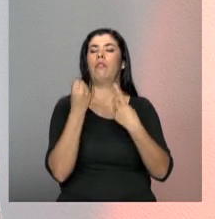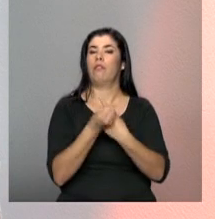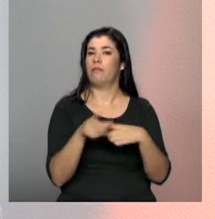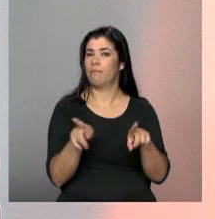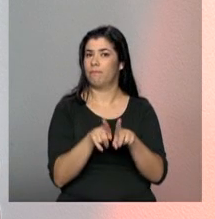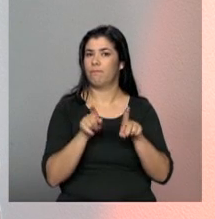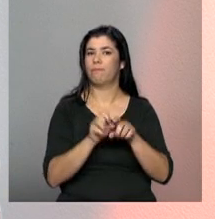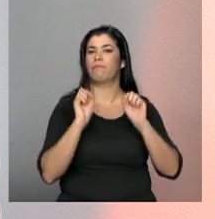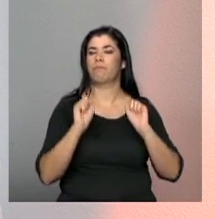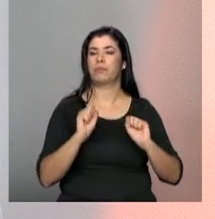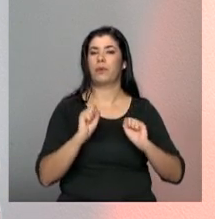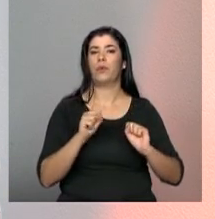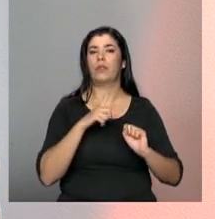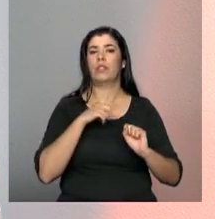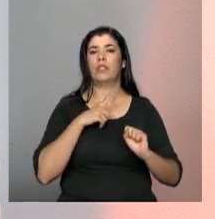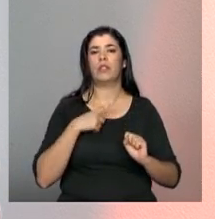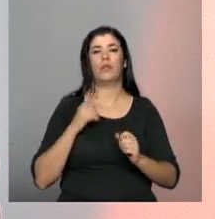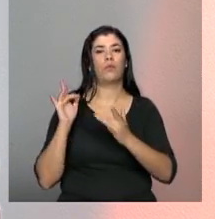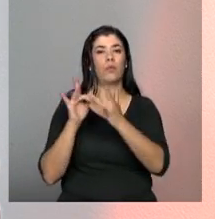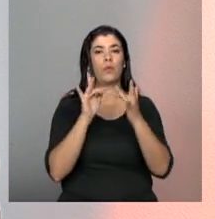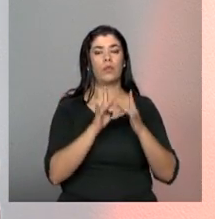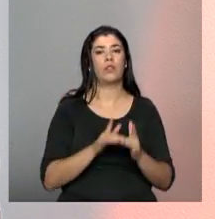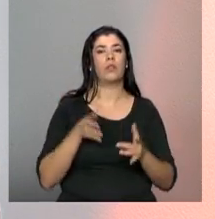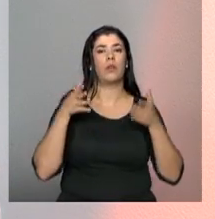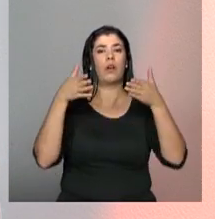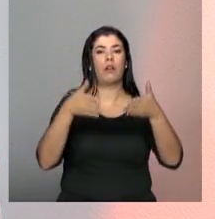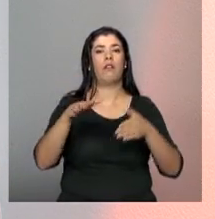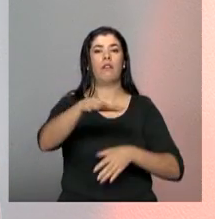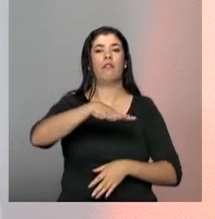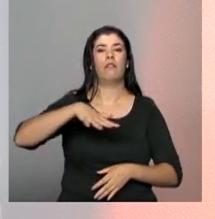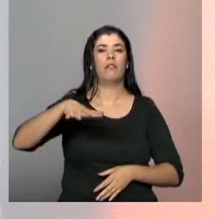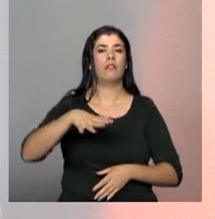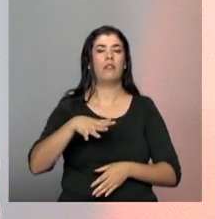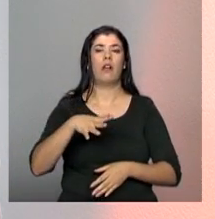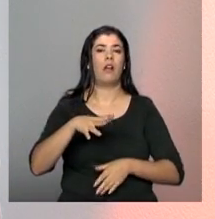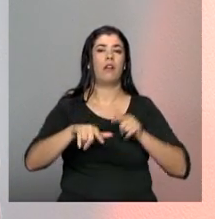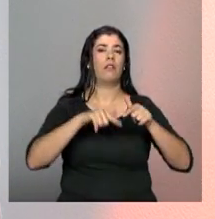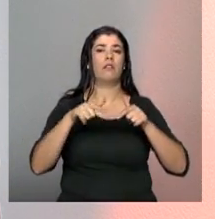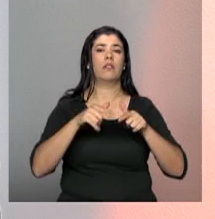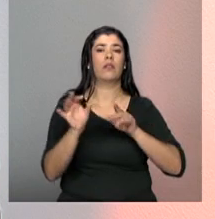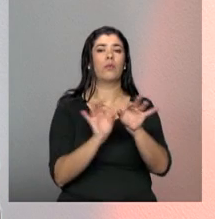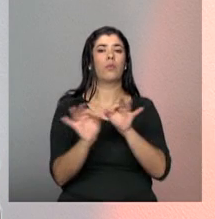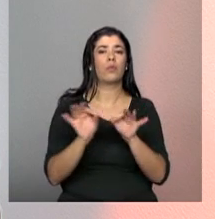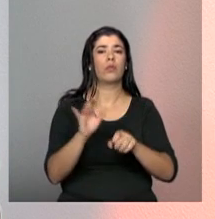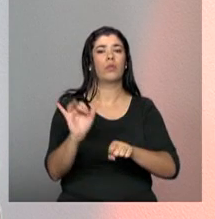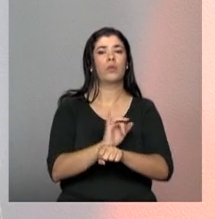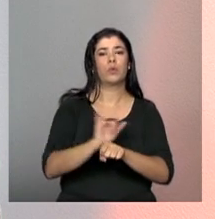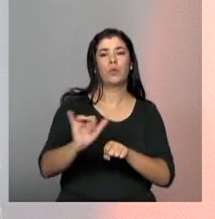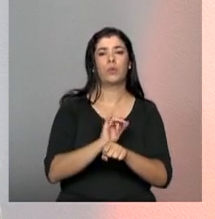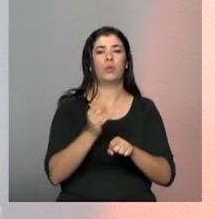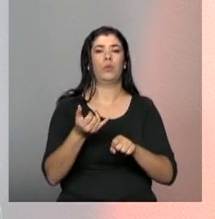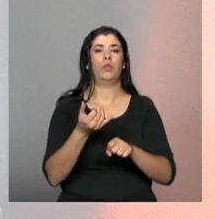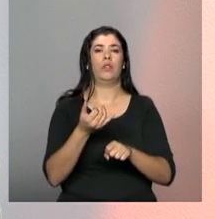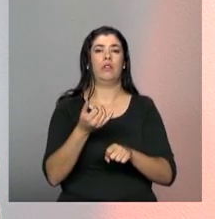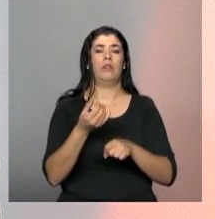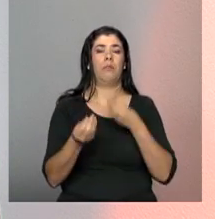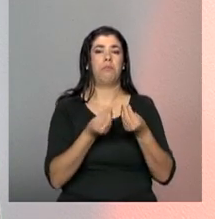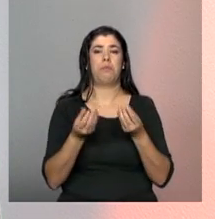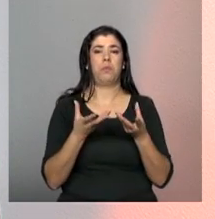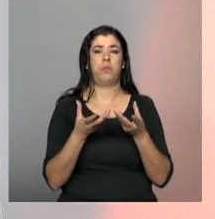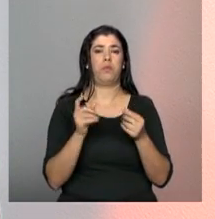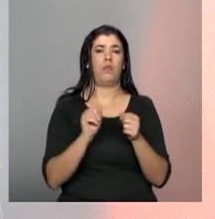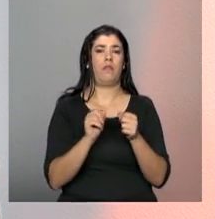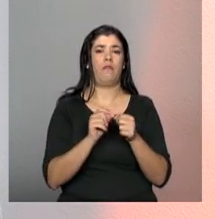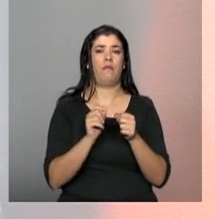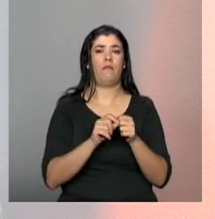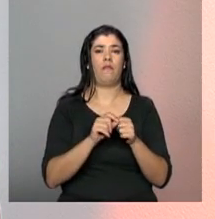fazer a discussão no seu próprio âmbito e fazer a organização estrutural, a organização do ponto de vista